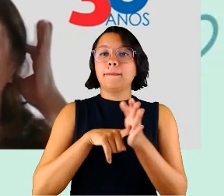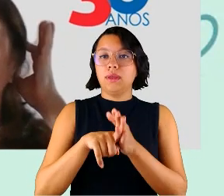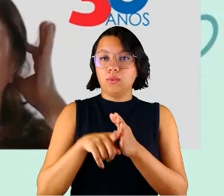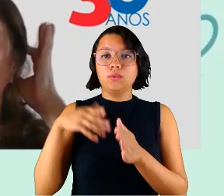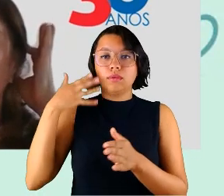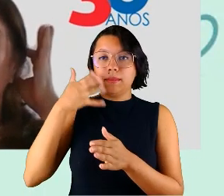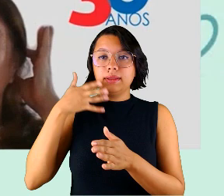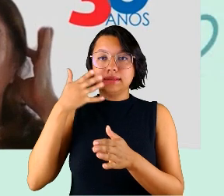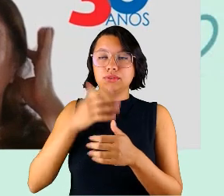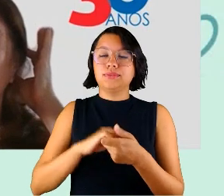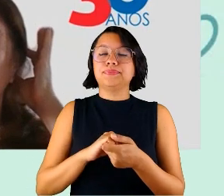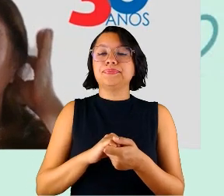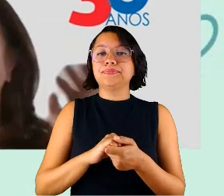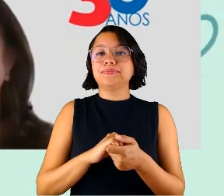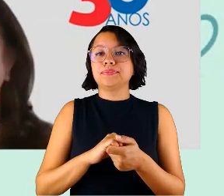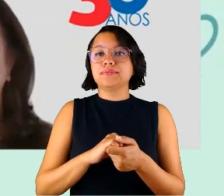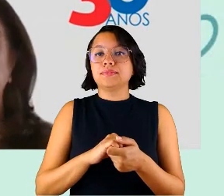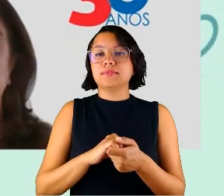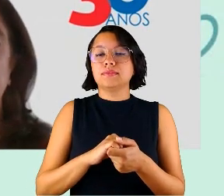palestrante.